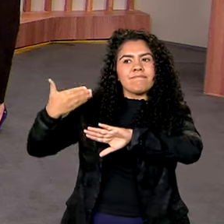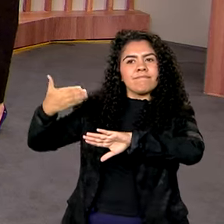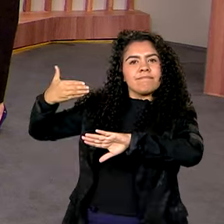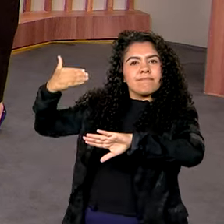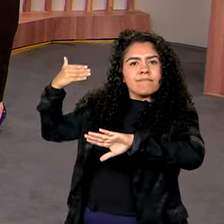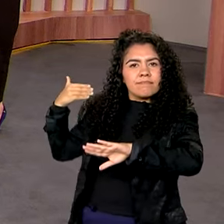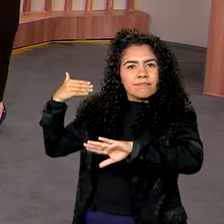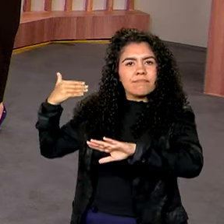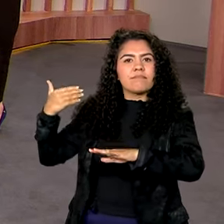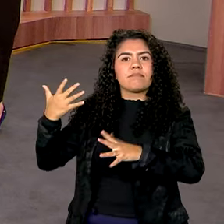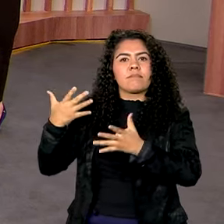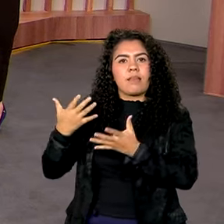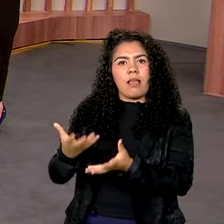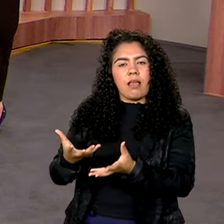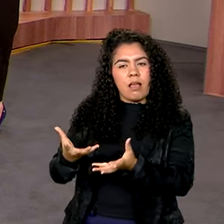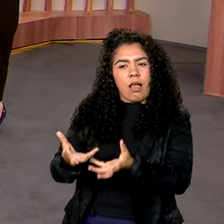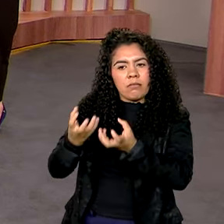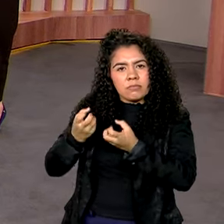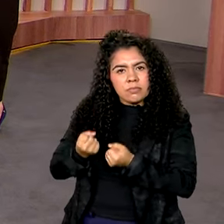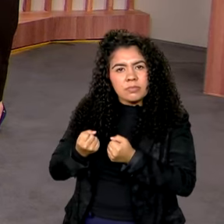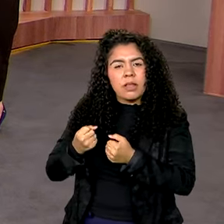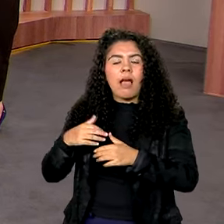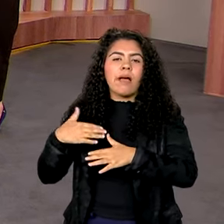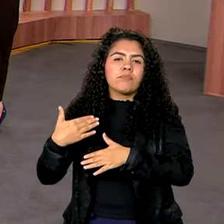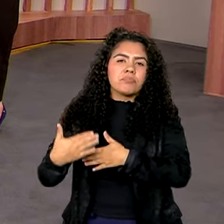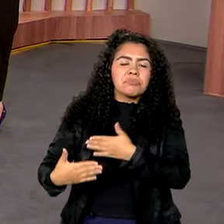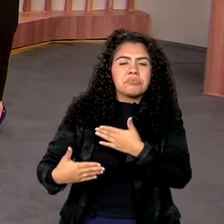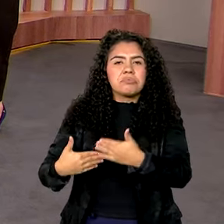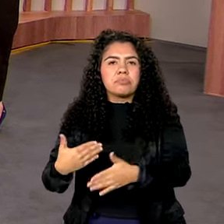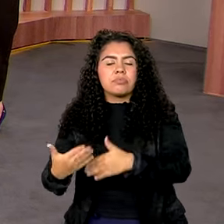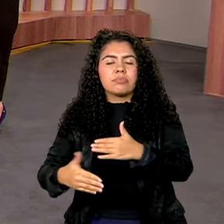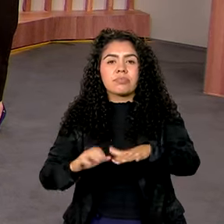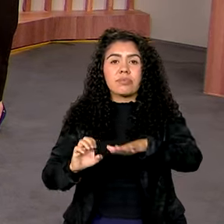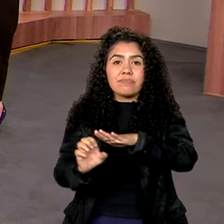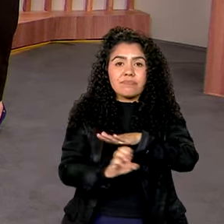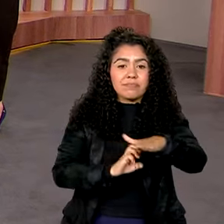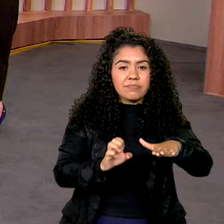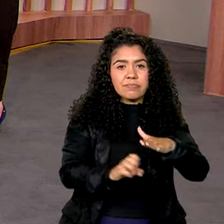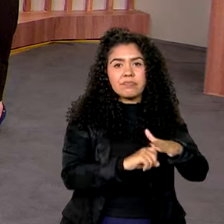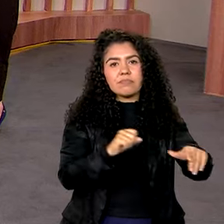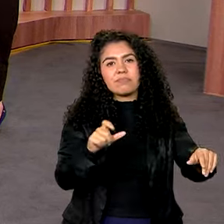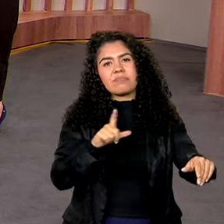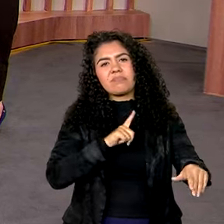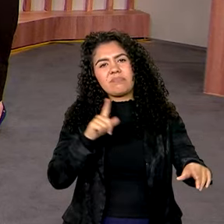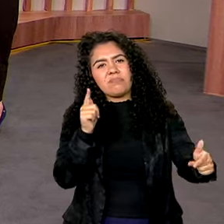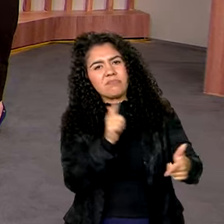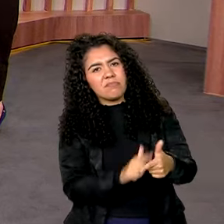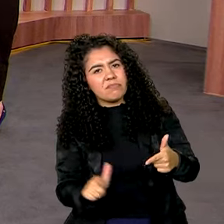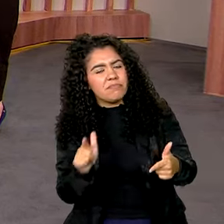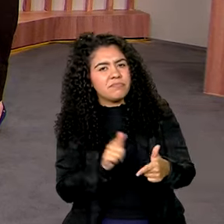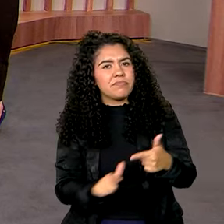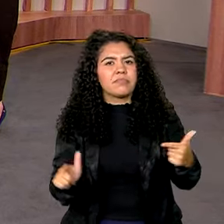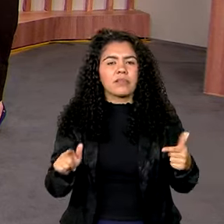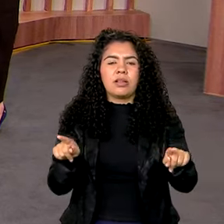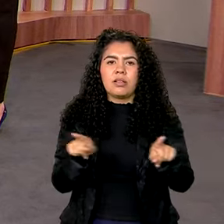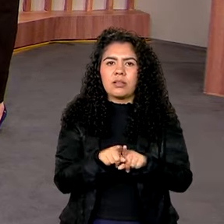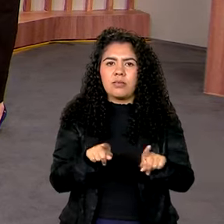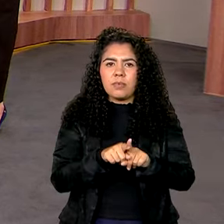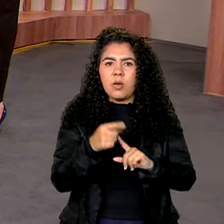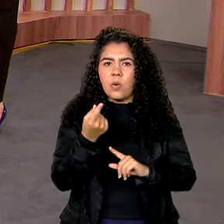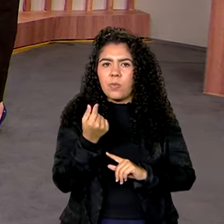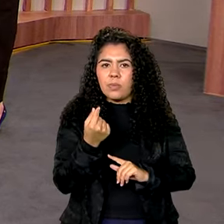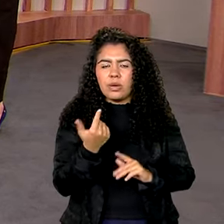concederam rodovias e aí, ao longo do tempo, as empresas tiveram vários tipos de problema, até, por exemplo, aumento do